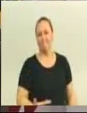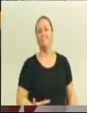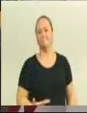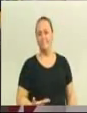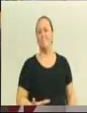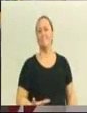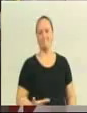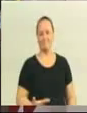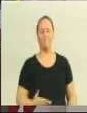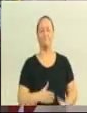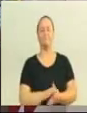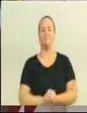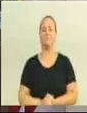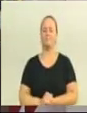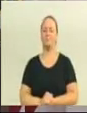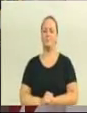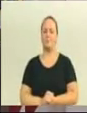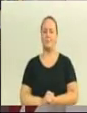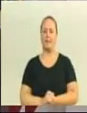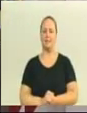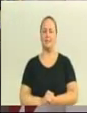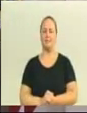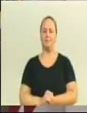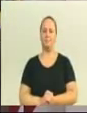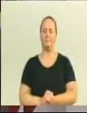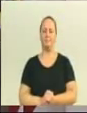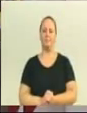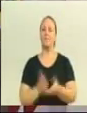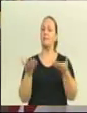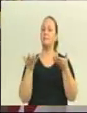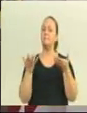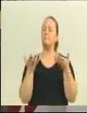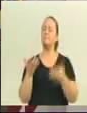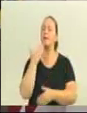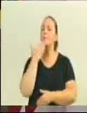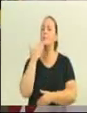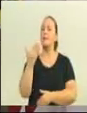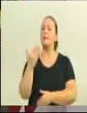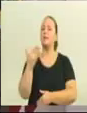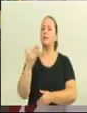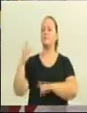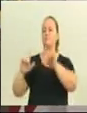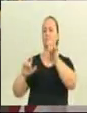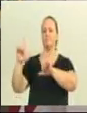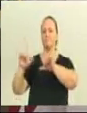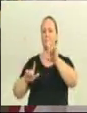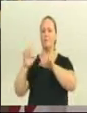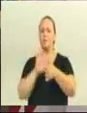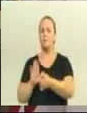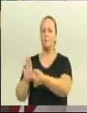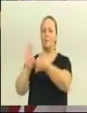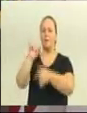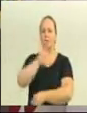Eu gostaria de pedir para a TV Legislativa soltar algumas